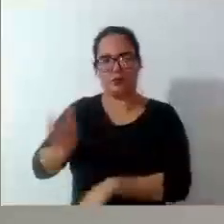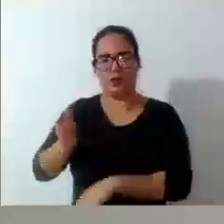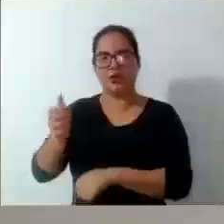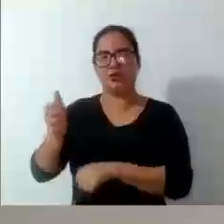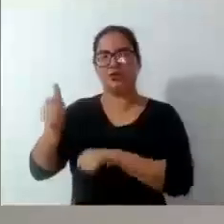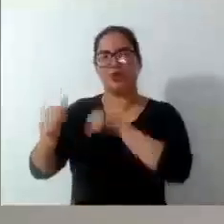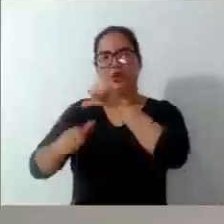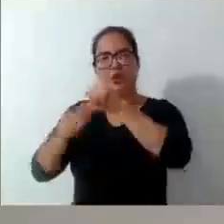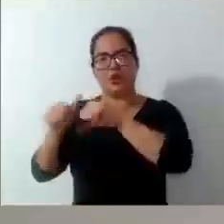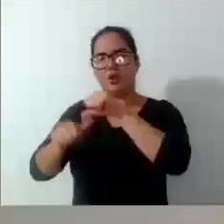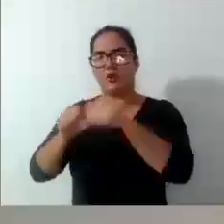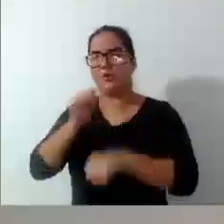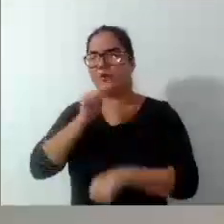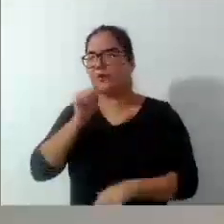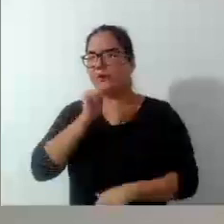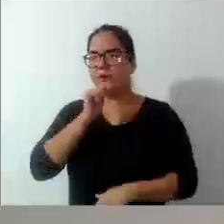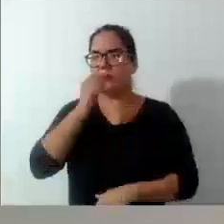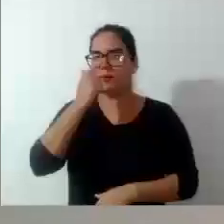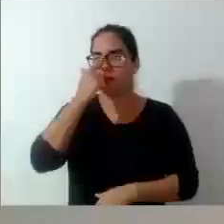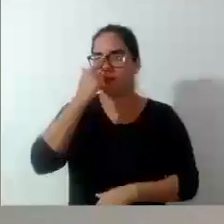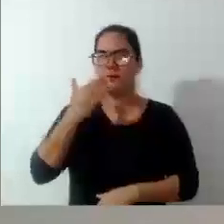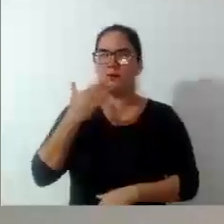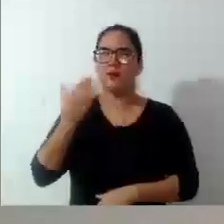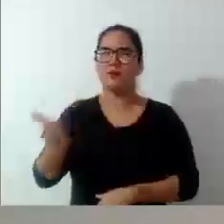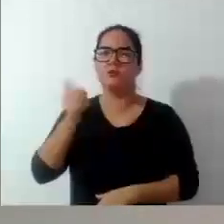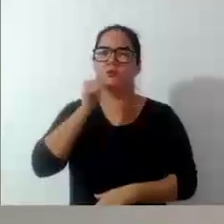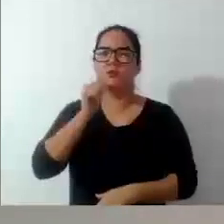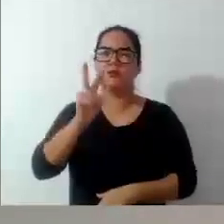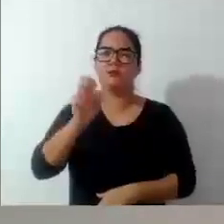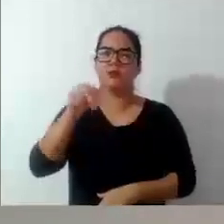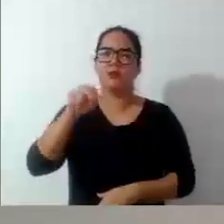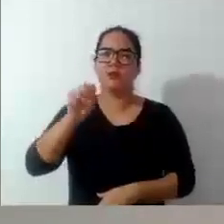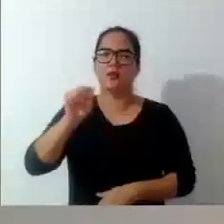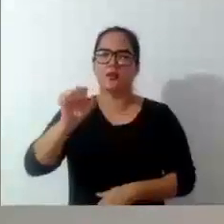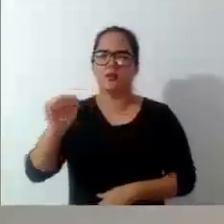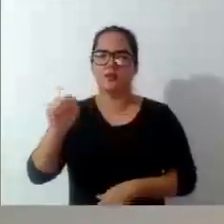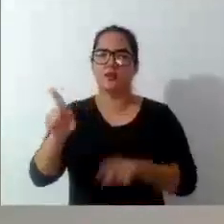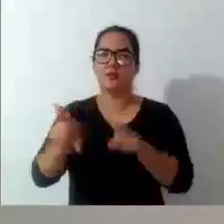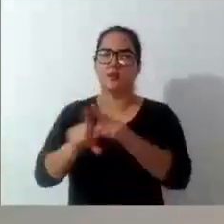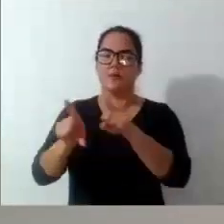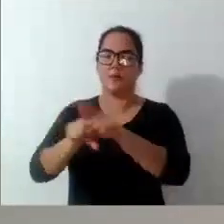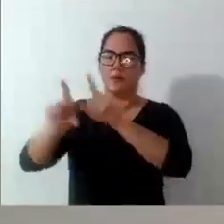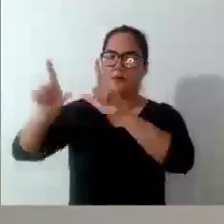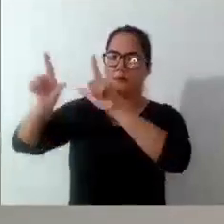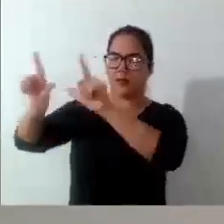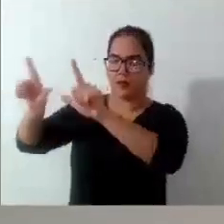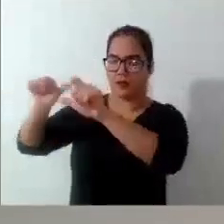na cidade inteira, solicitar para a Vanessa fazer essa troca, bem como a placa de cuidado,